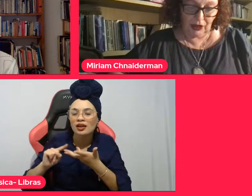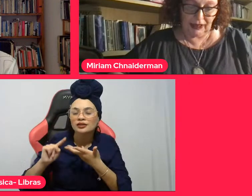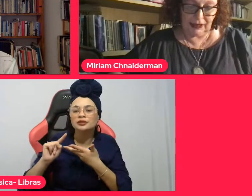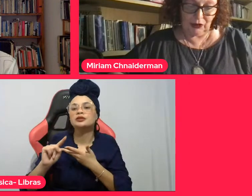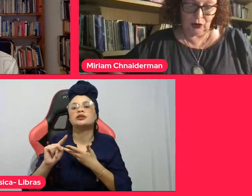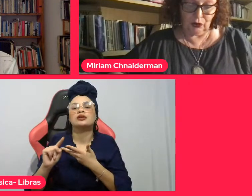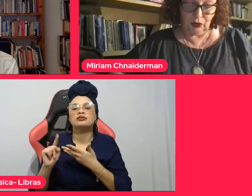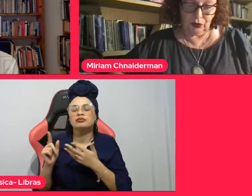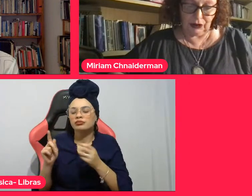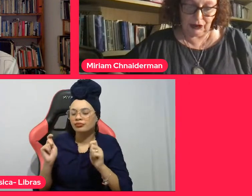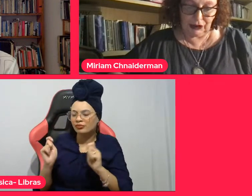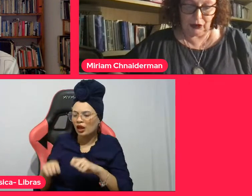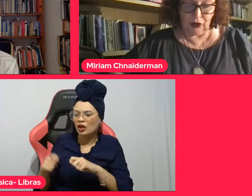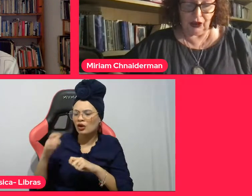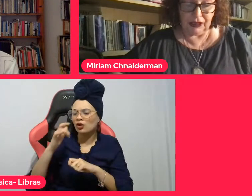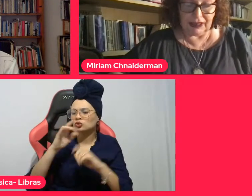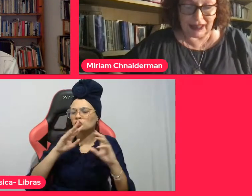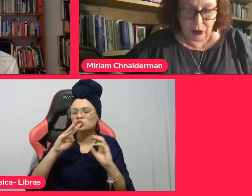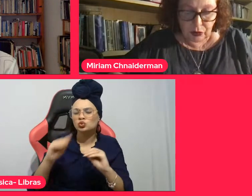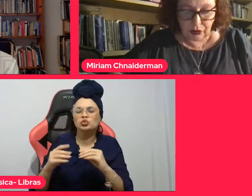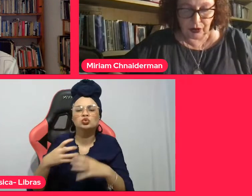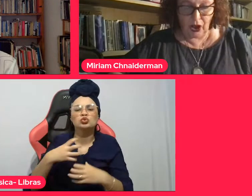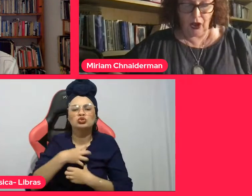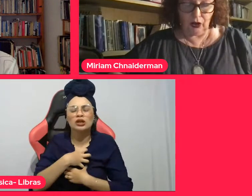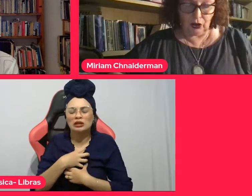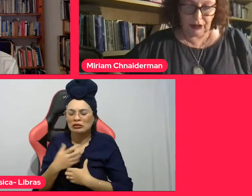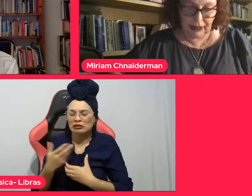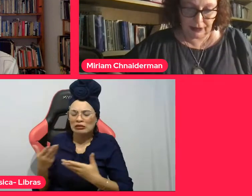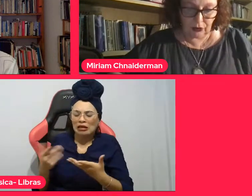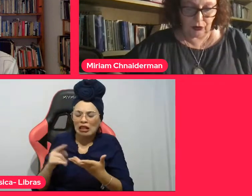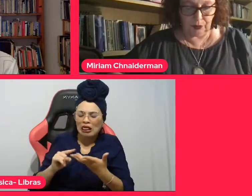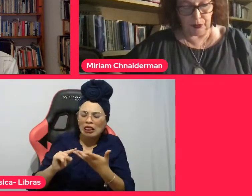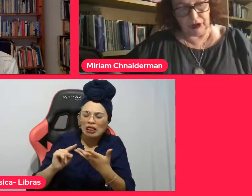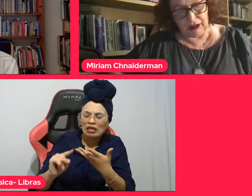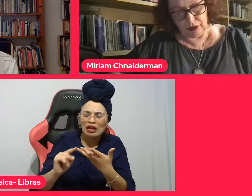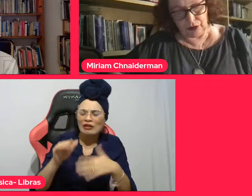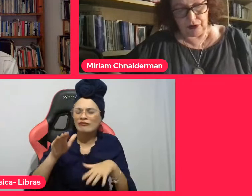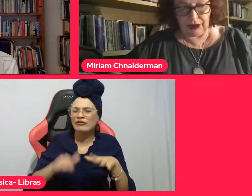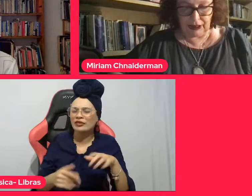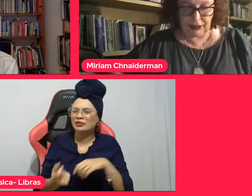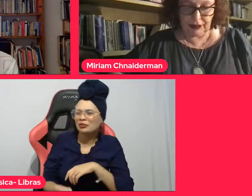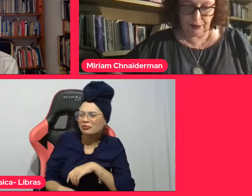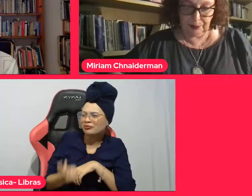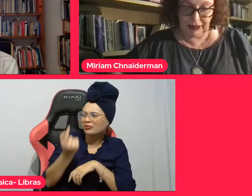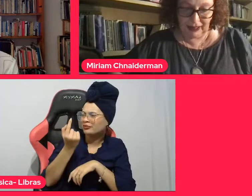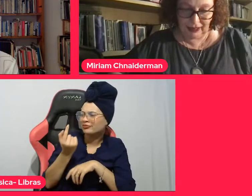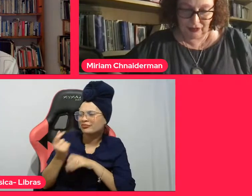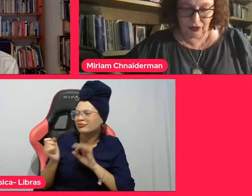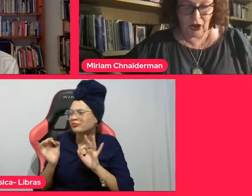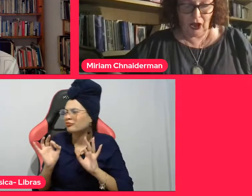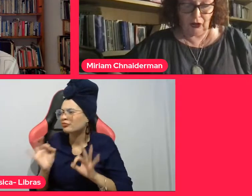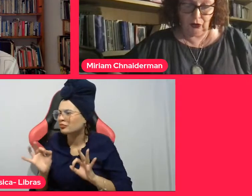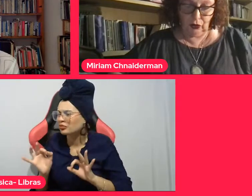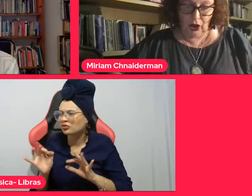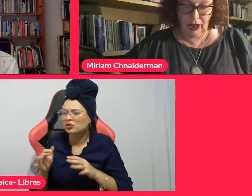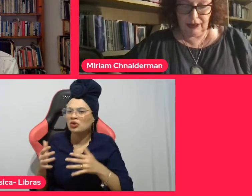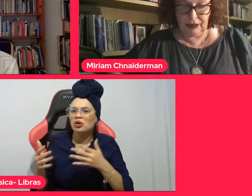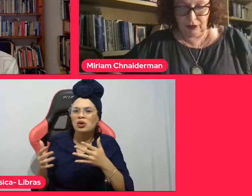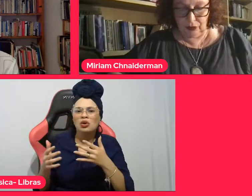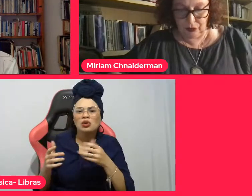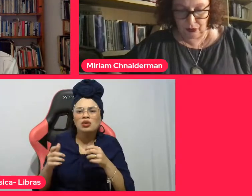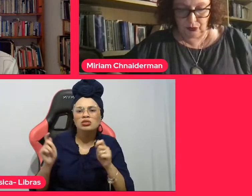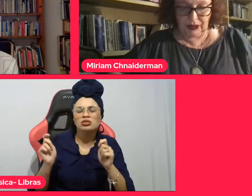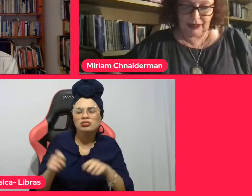por hora de todos os estilos ridículos, grotescos, bonitos, grandes, pequenos, do